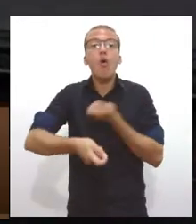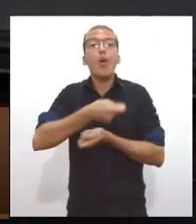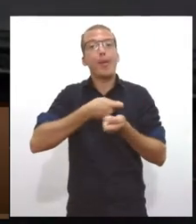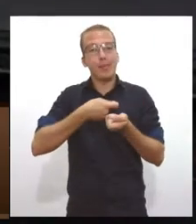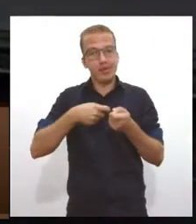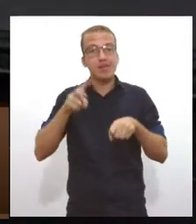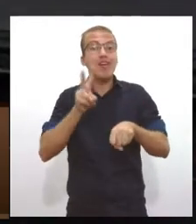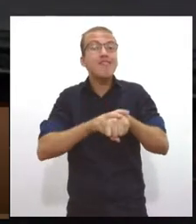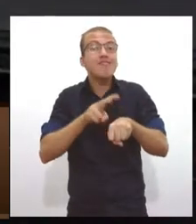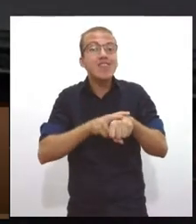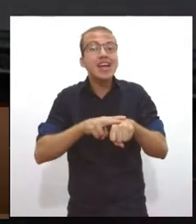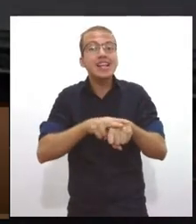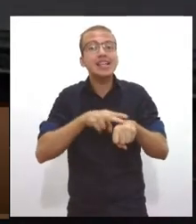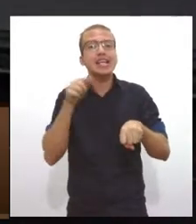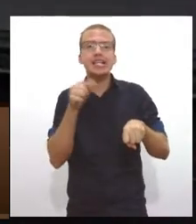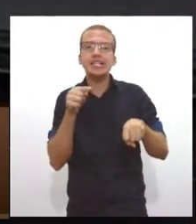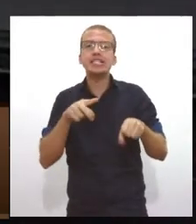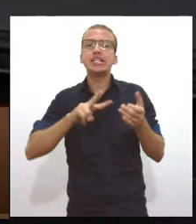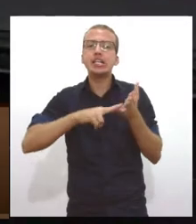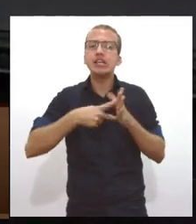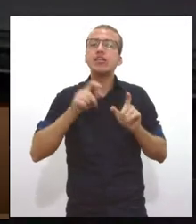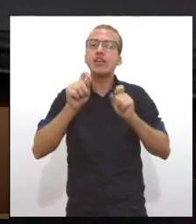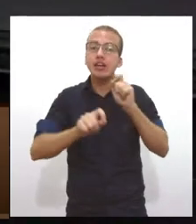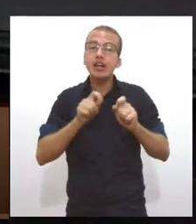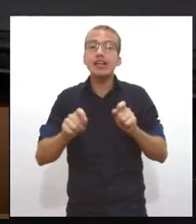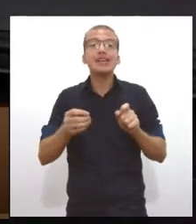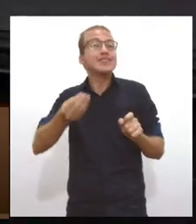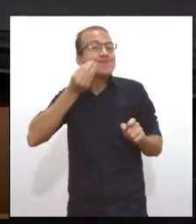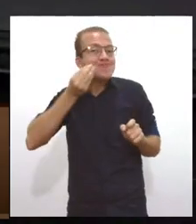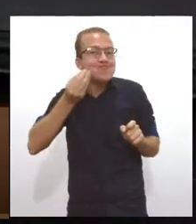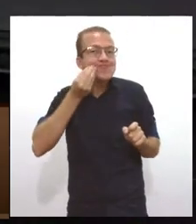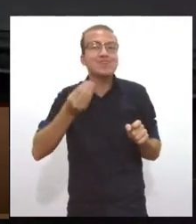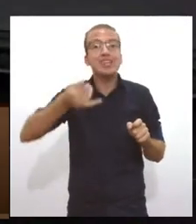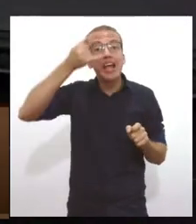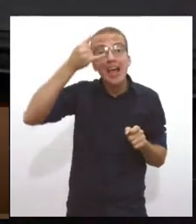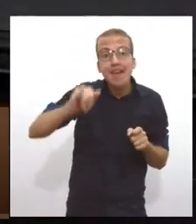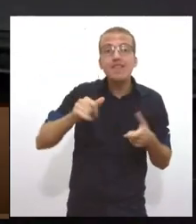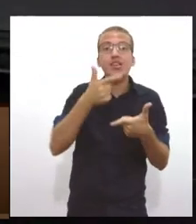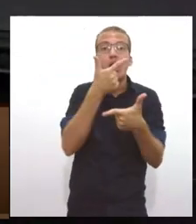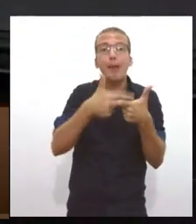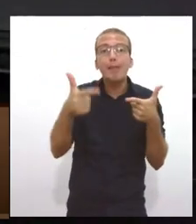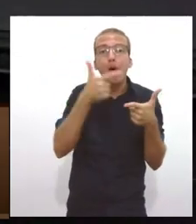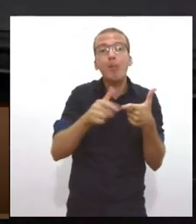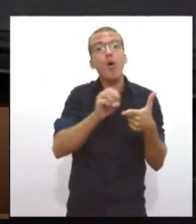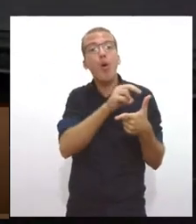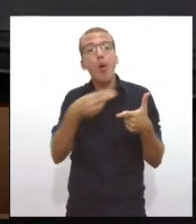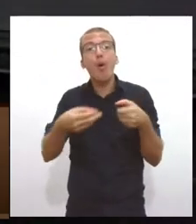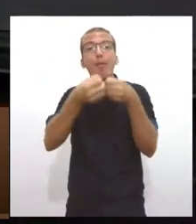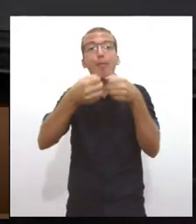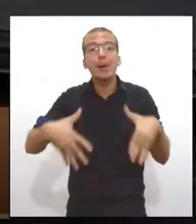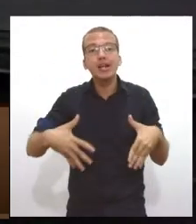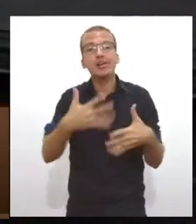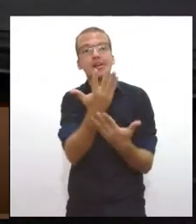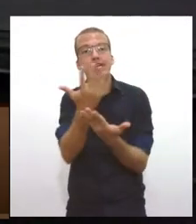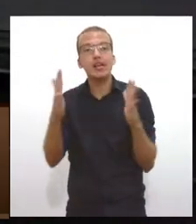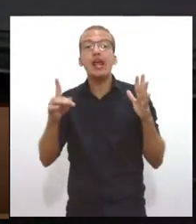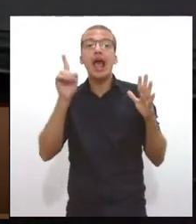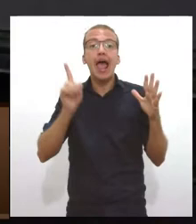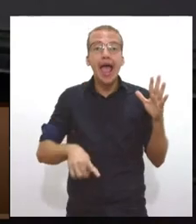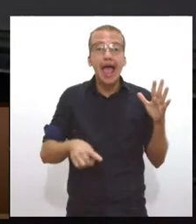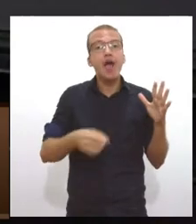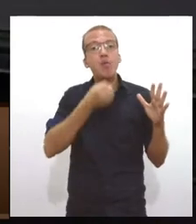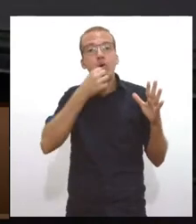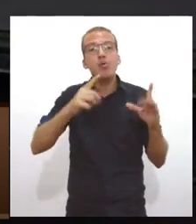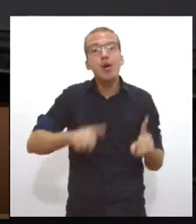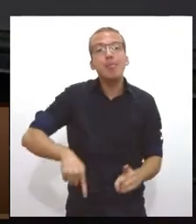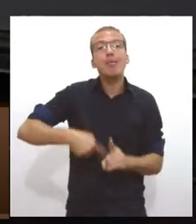impactos das mudanças climáticas. Isso é uma vontade dos consumidores, ou seja, isso é uma vontade